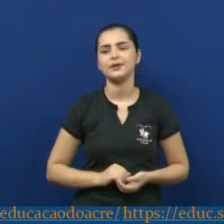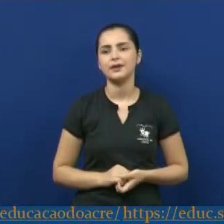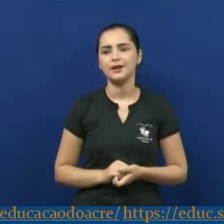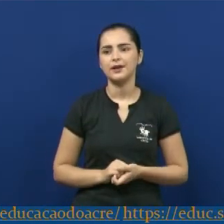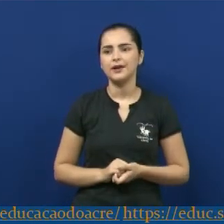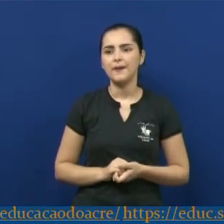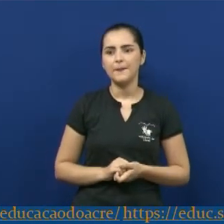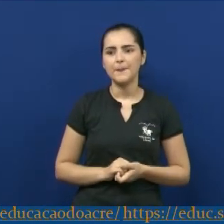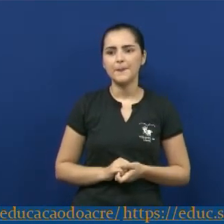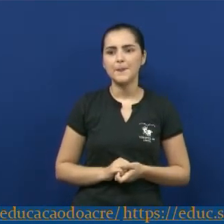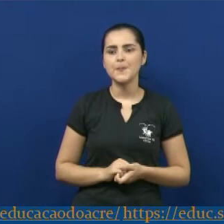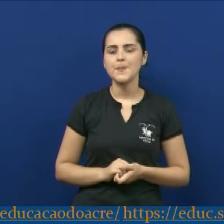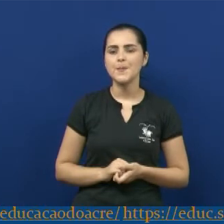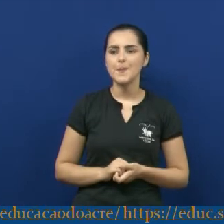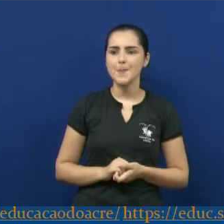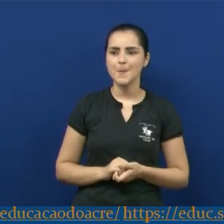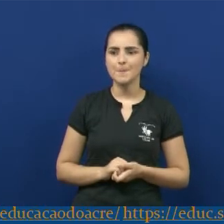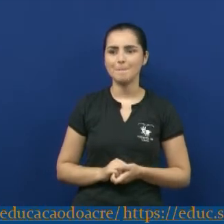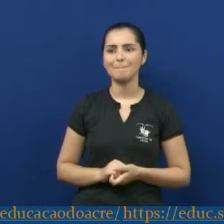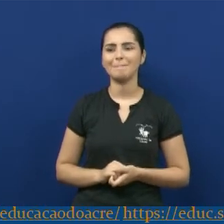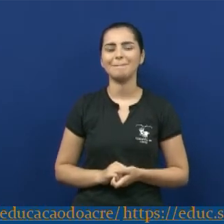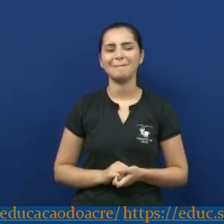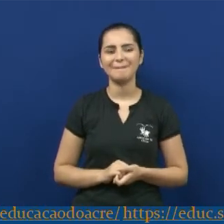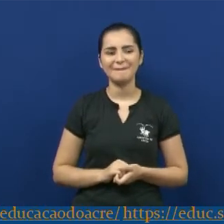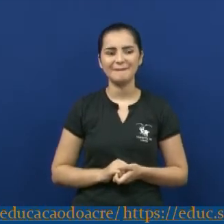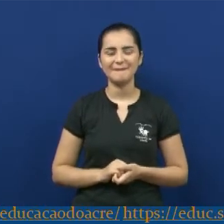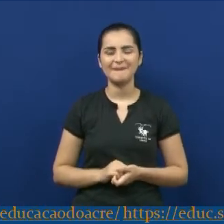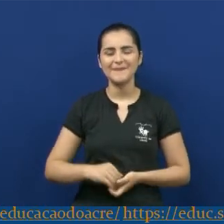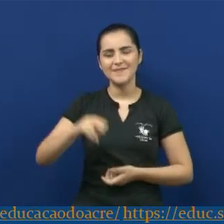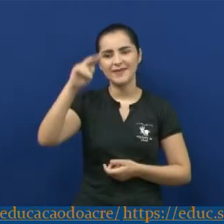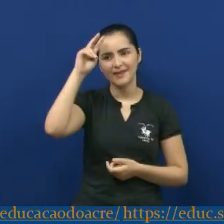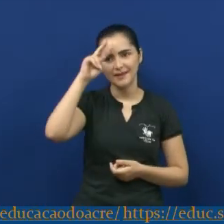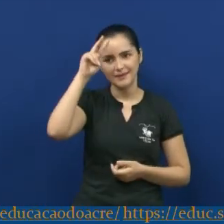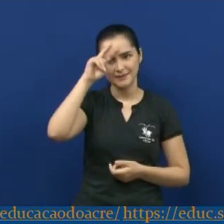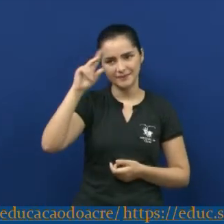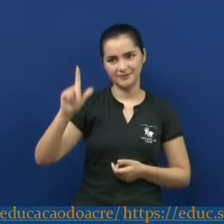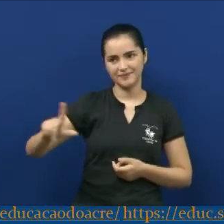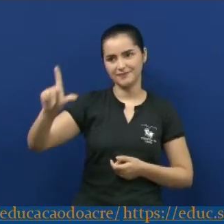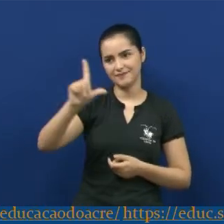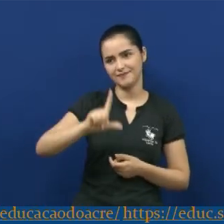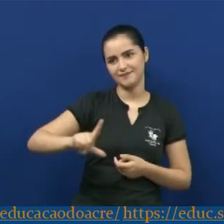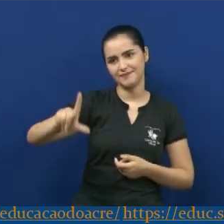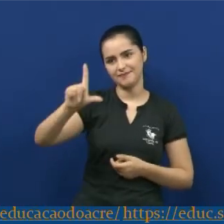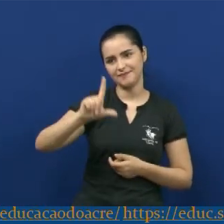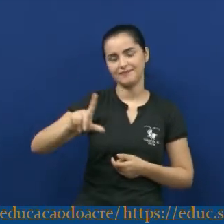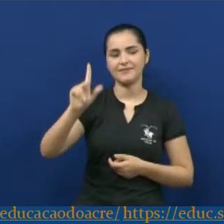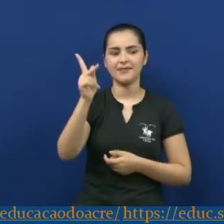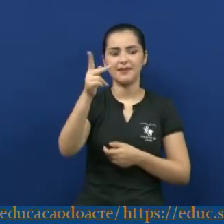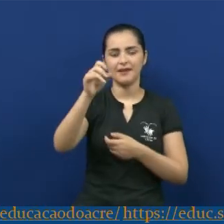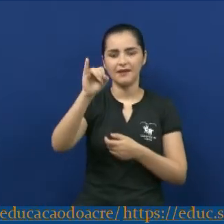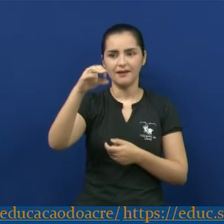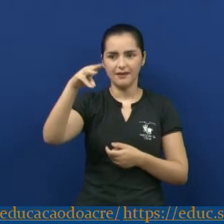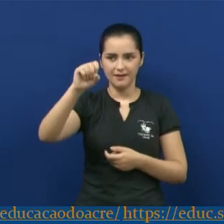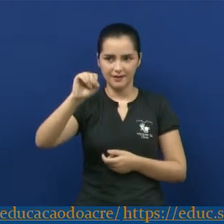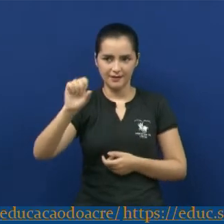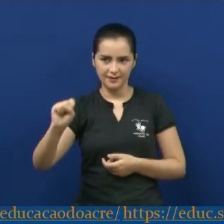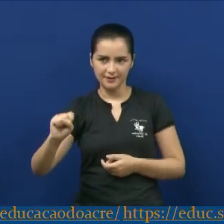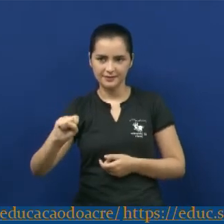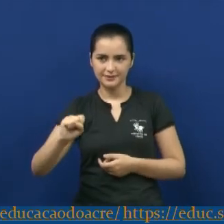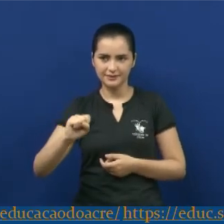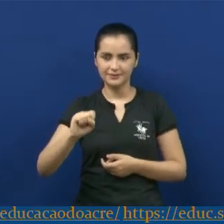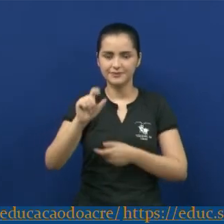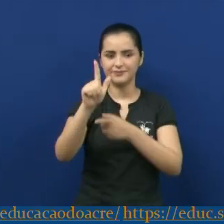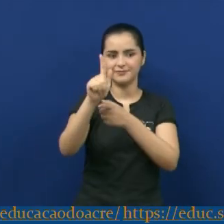Brasil, Guia de Ouro Preto, Noções de História e de Literatura, Literatura Hispano-Americana, Gonçalves